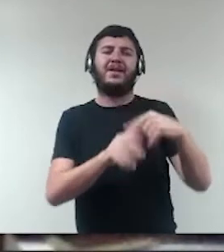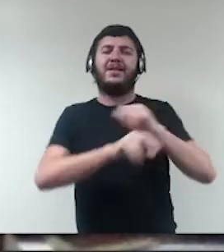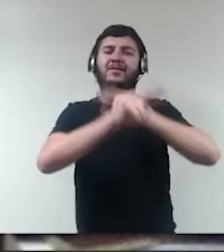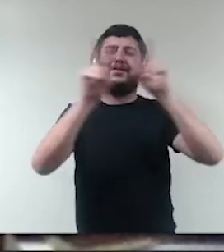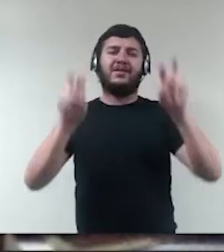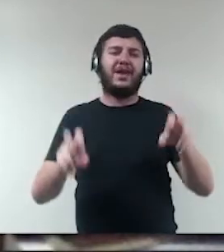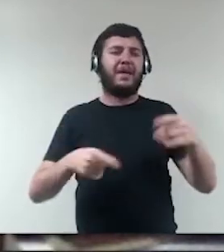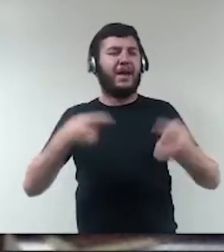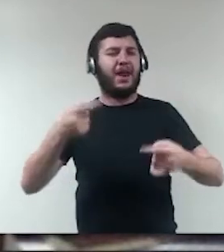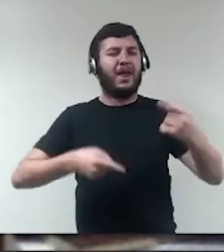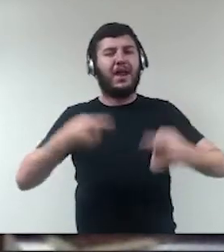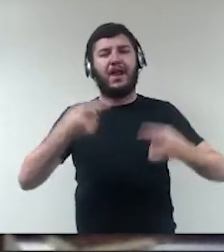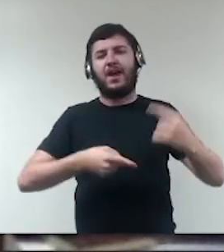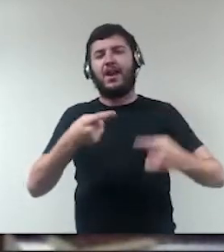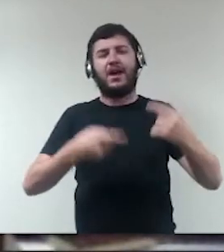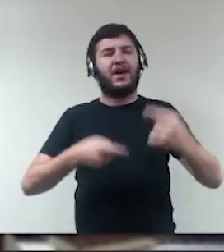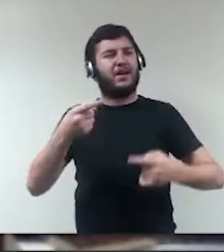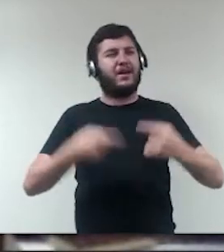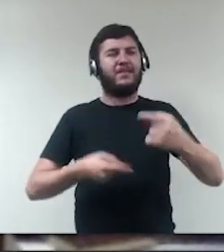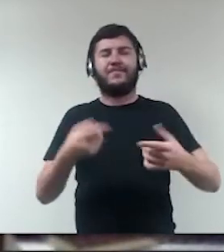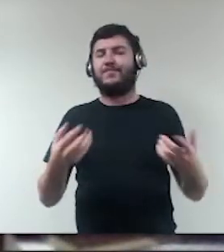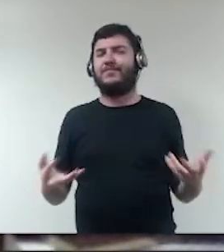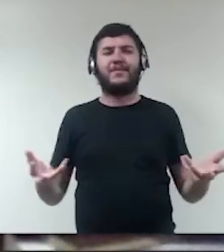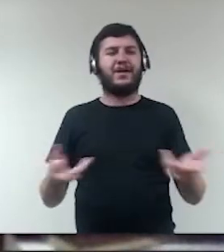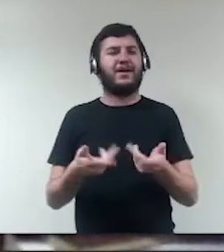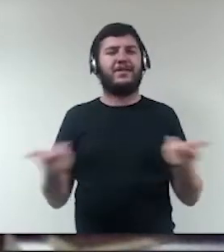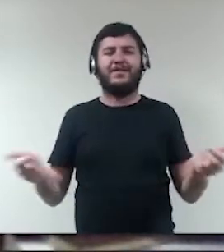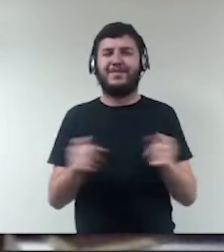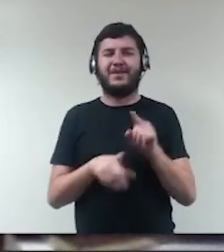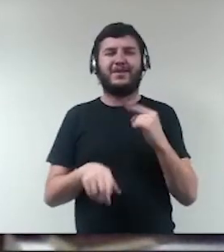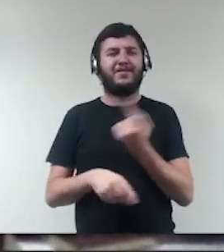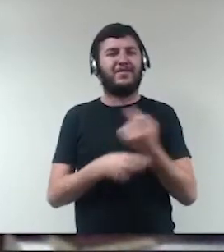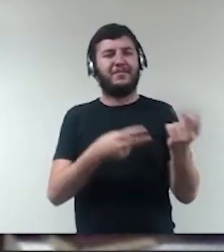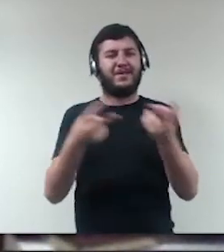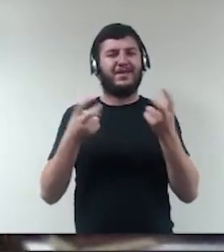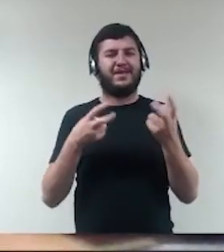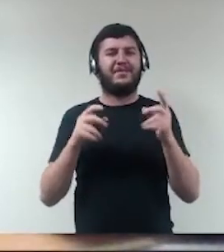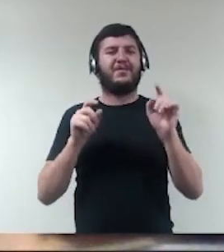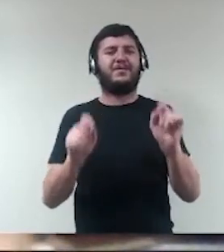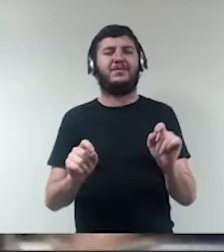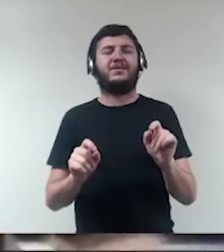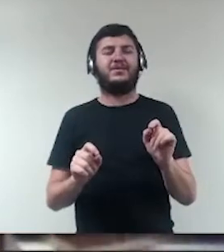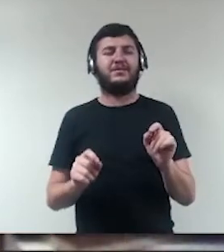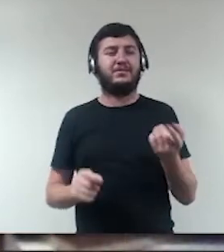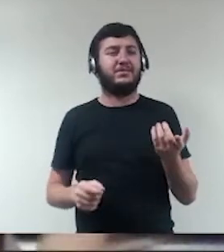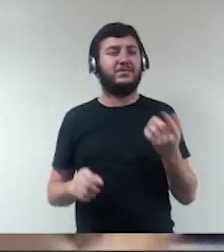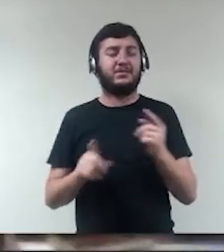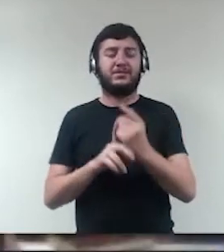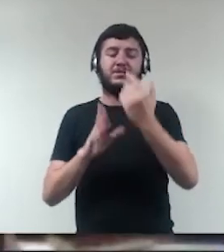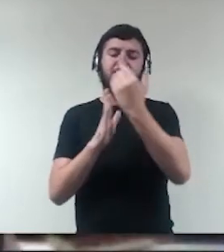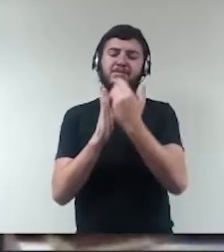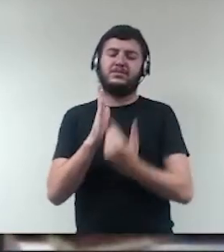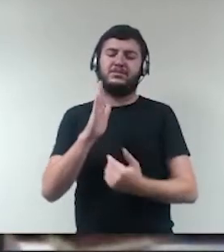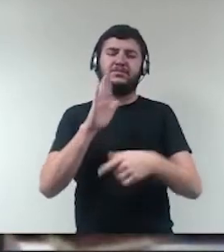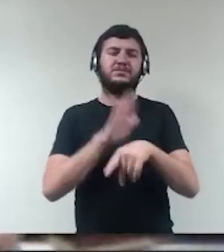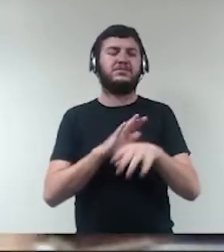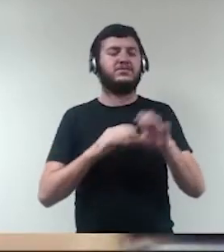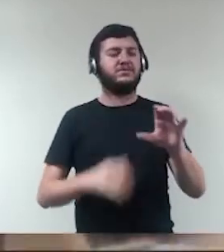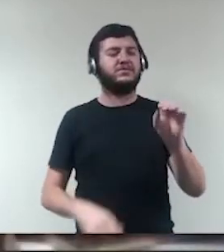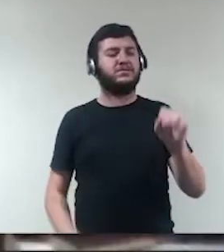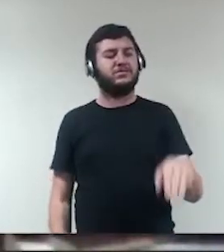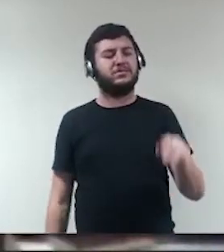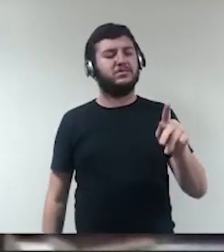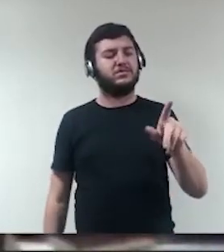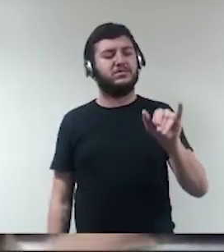bombando aí, super em voga, né, a gente percebe que se todos os programas de compliance, né,